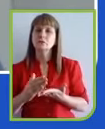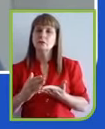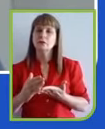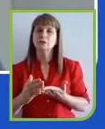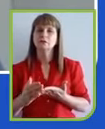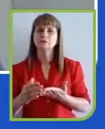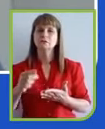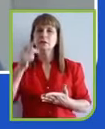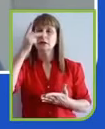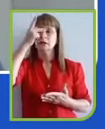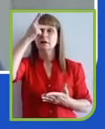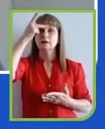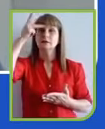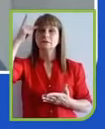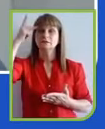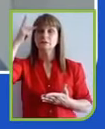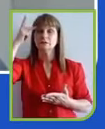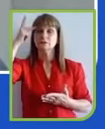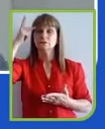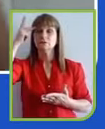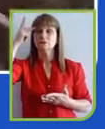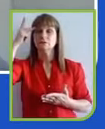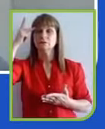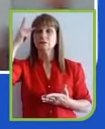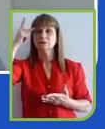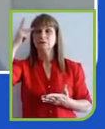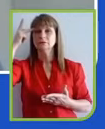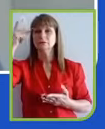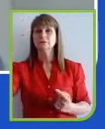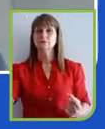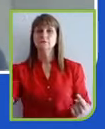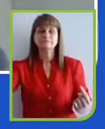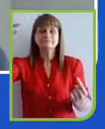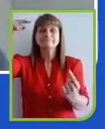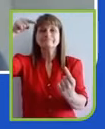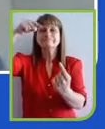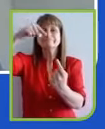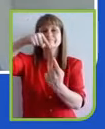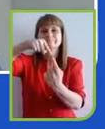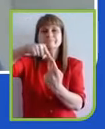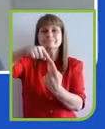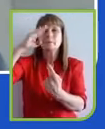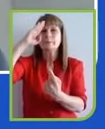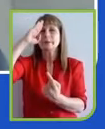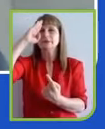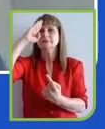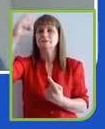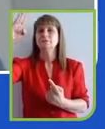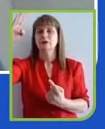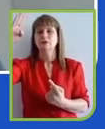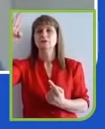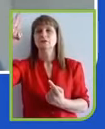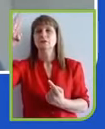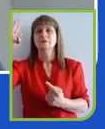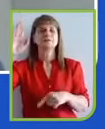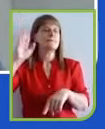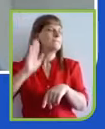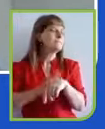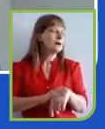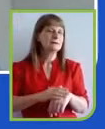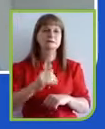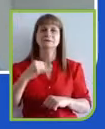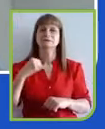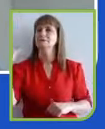cerne, tanto do meio como do fim do que tudo o que fazemos. Então, é impossível, eu acho que